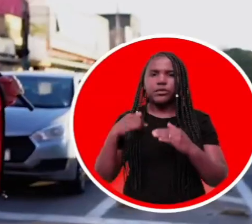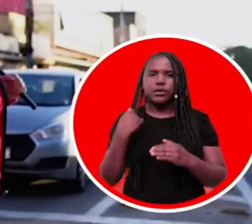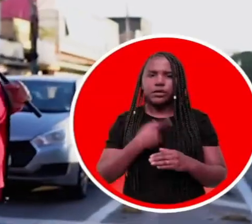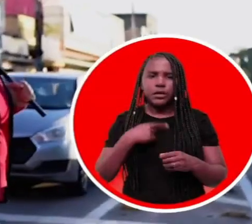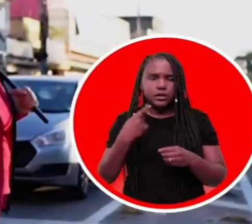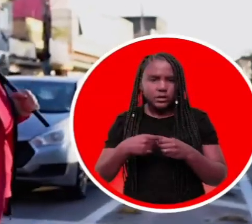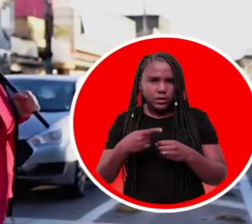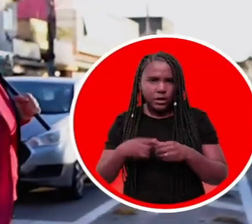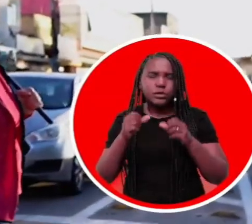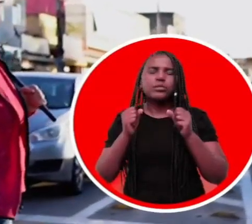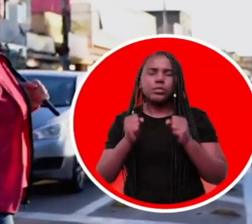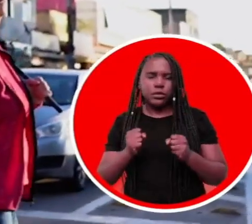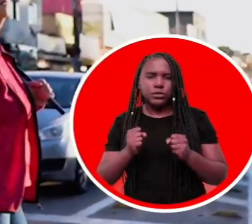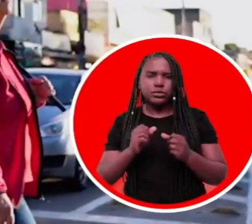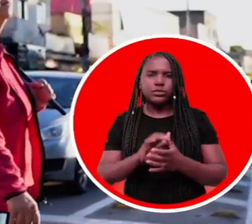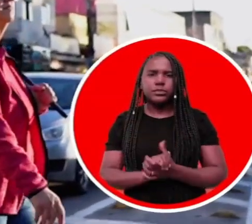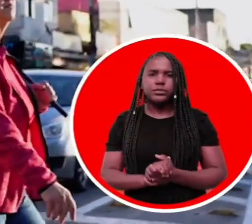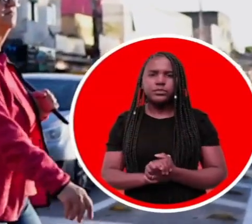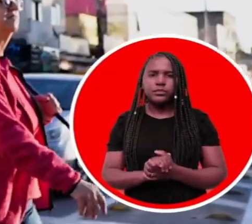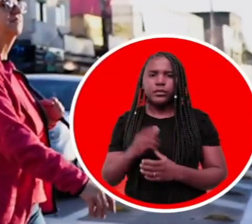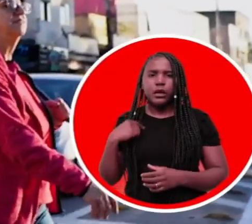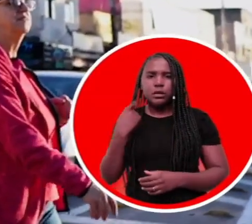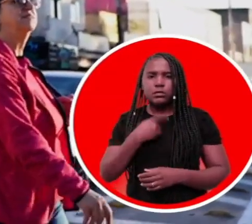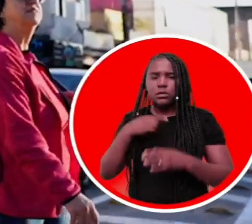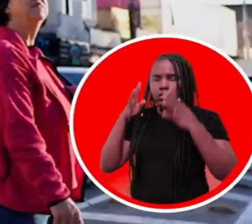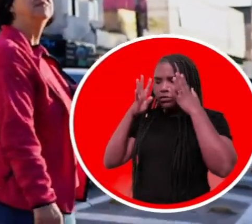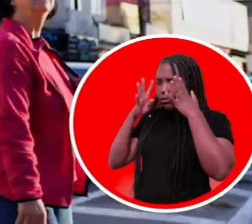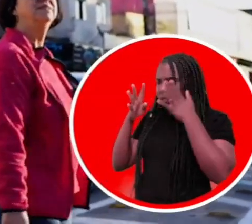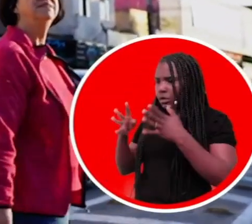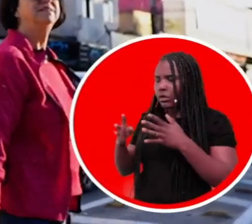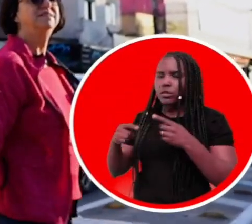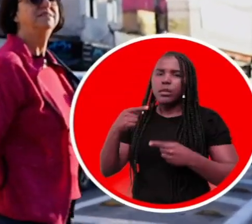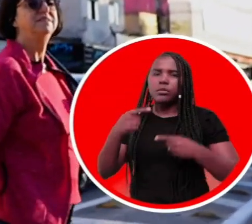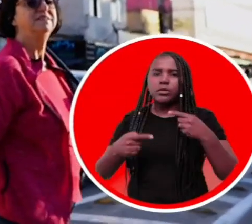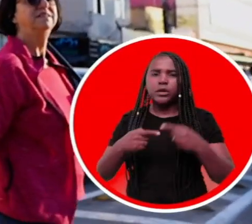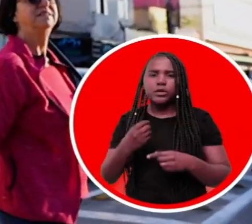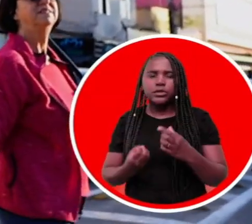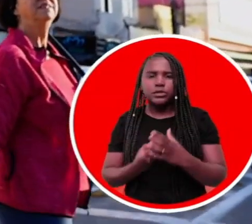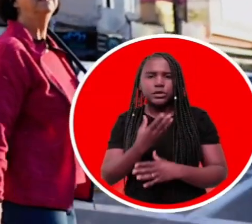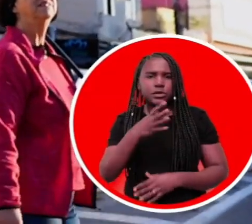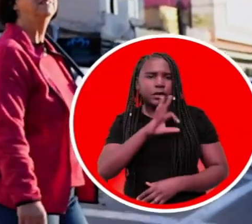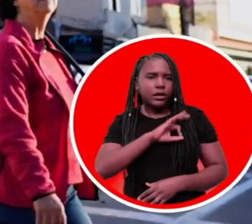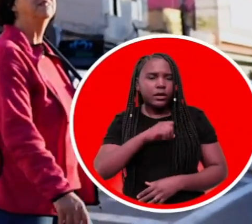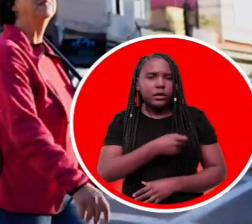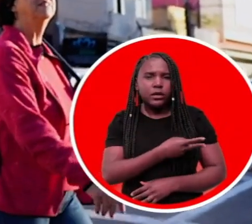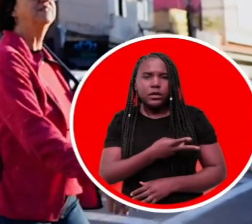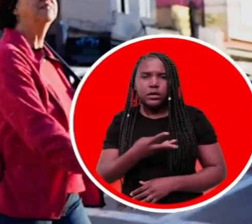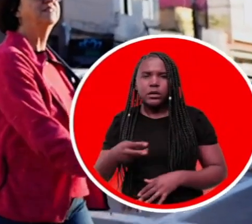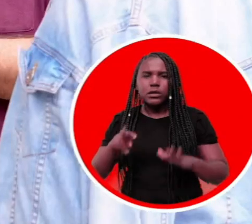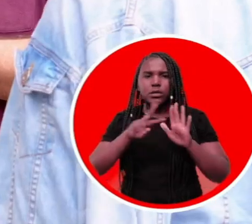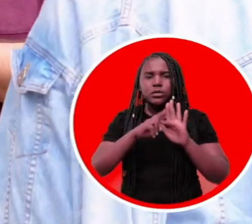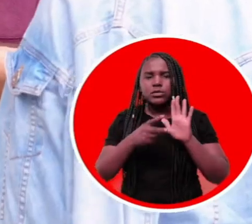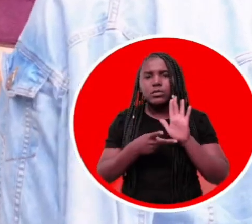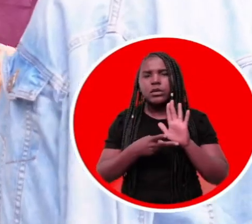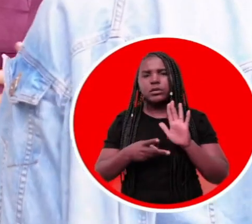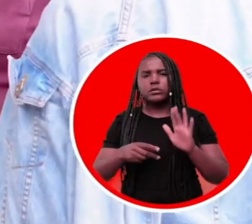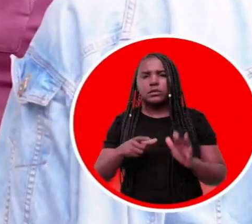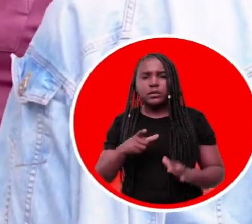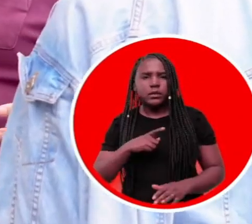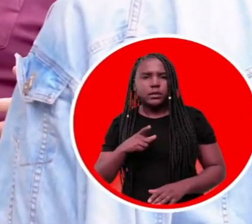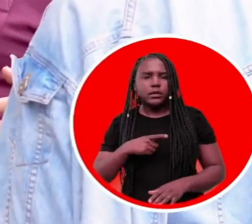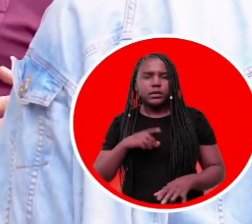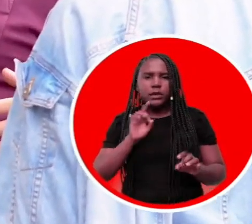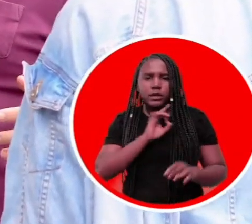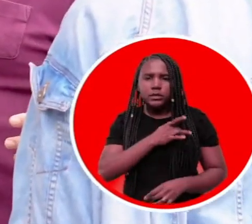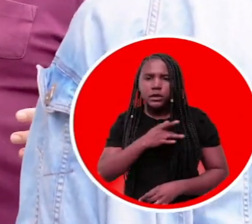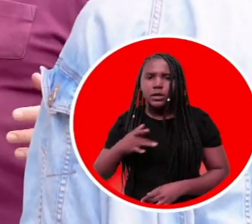do Vado. Nosso foco será uma política de geração de renda, que consequentemente trará mais saúde, educação,